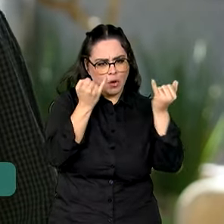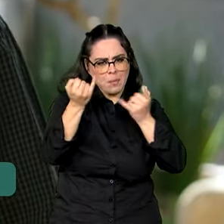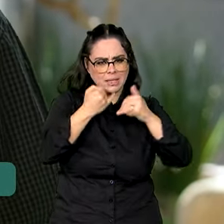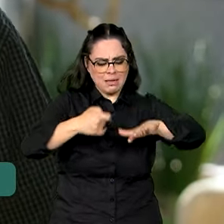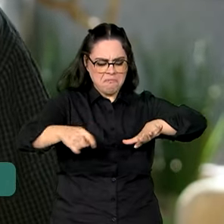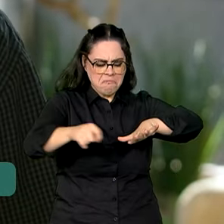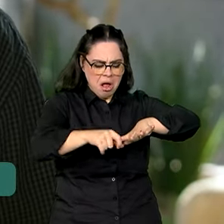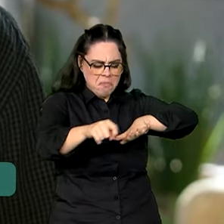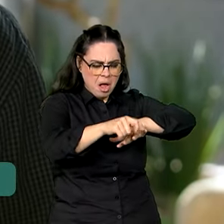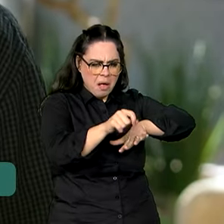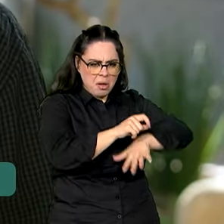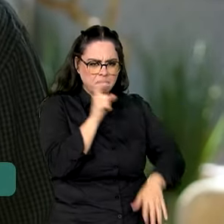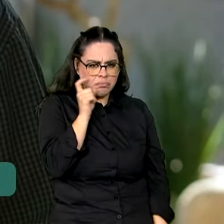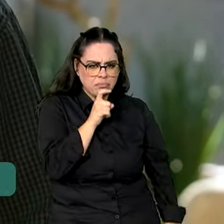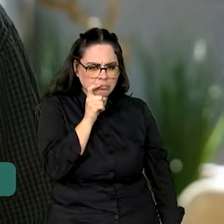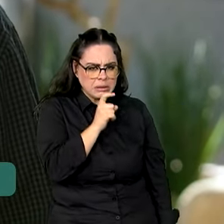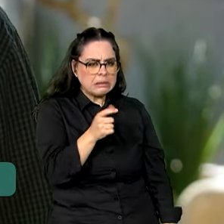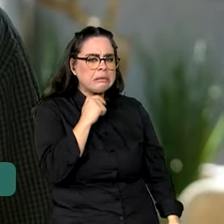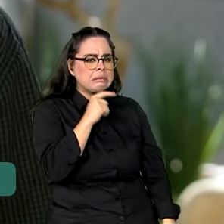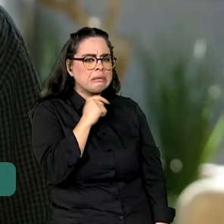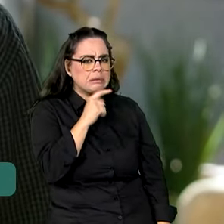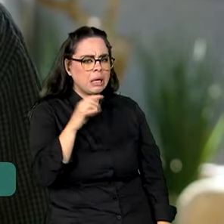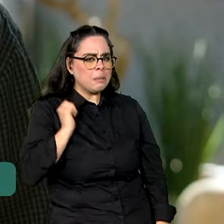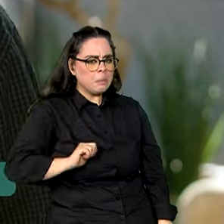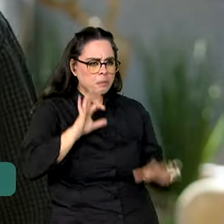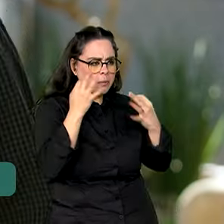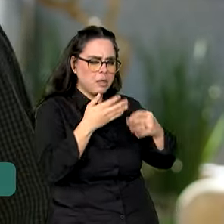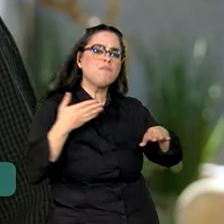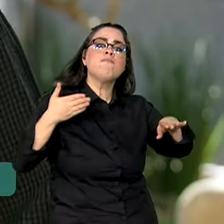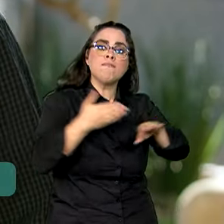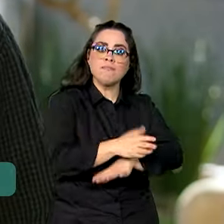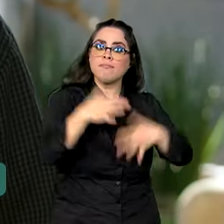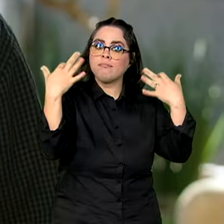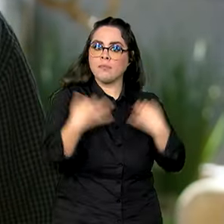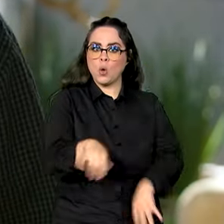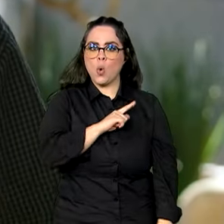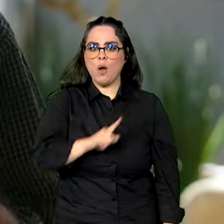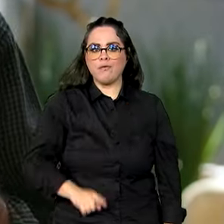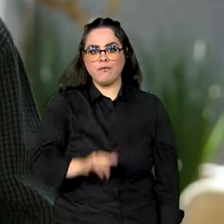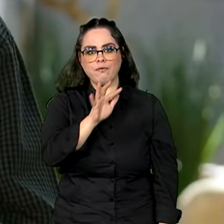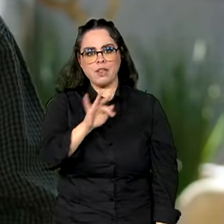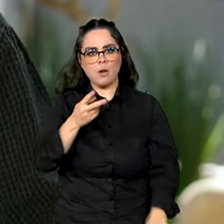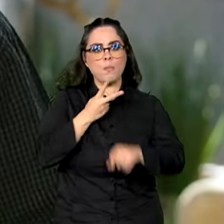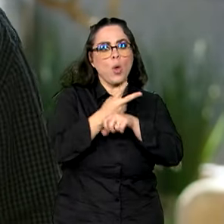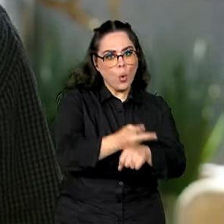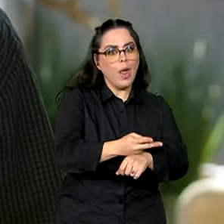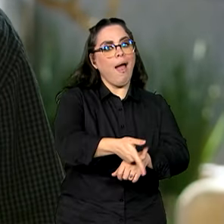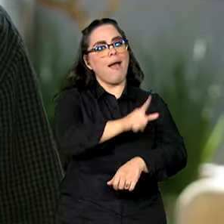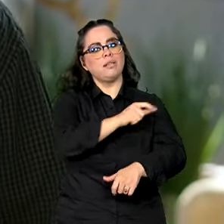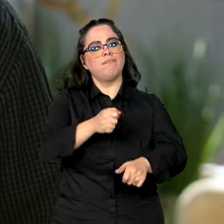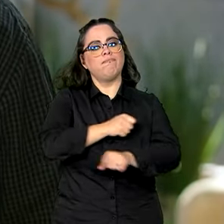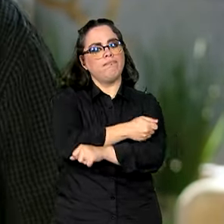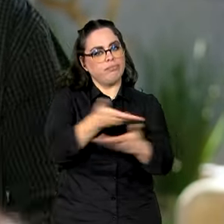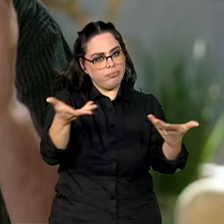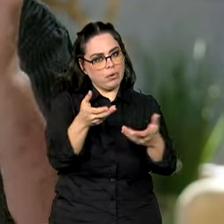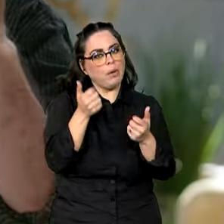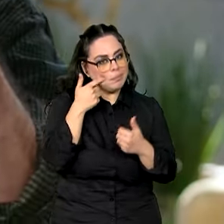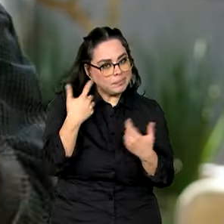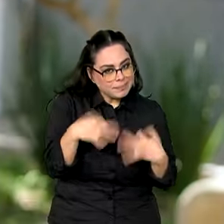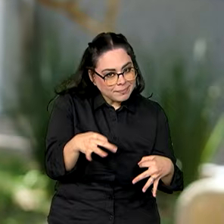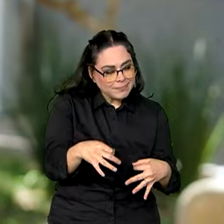duvidosa sobre o Bolsa Família, faça a checagem nos canais oficiais do governo federal antes de compartilhar. Combinado?